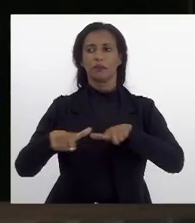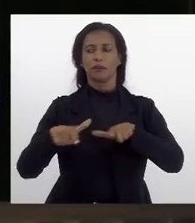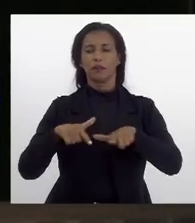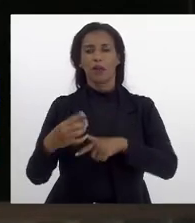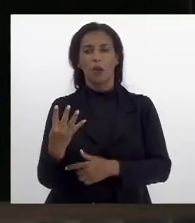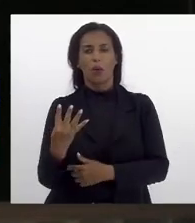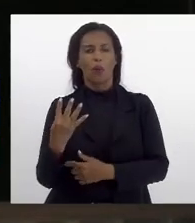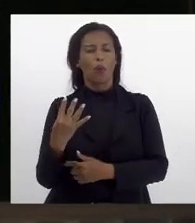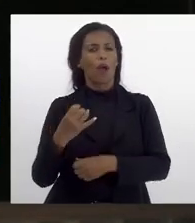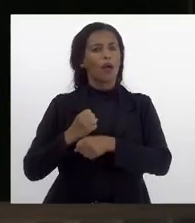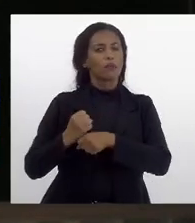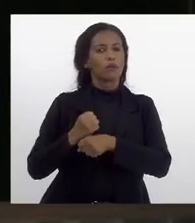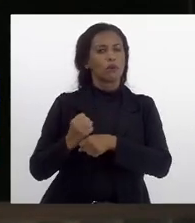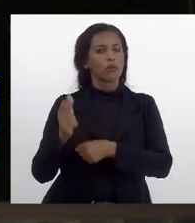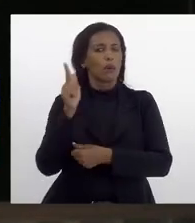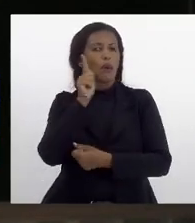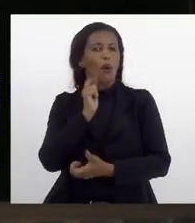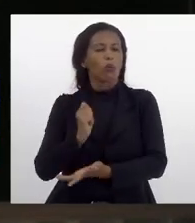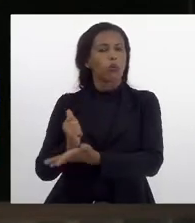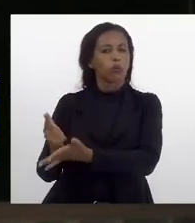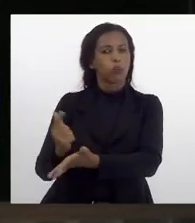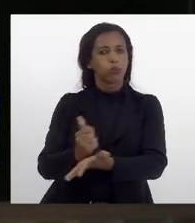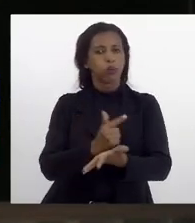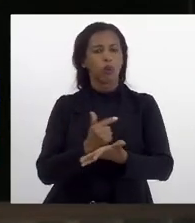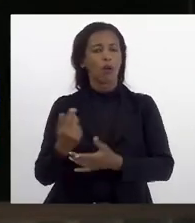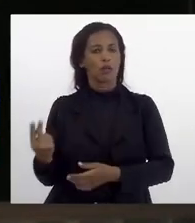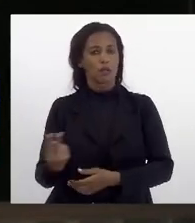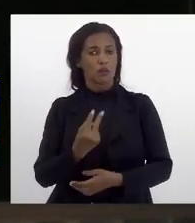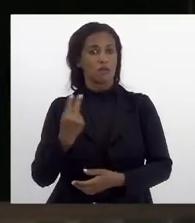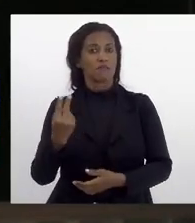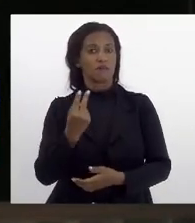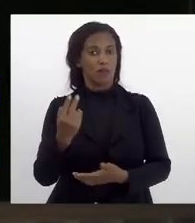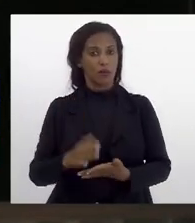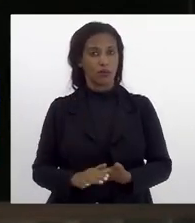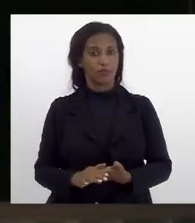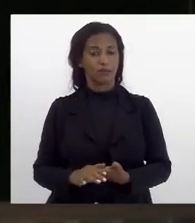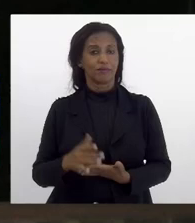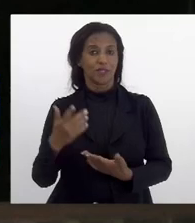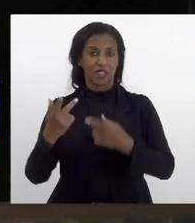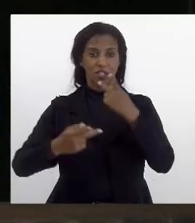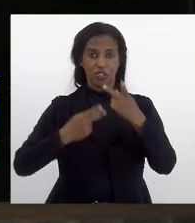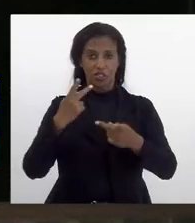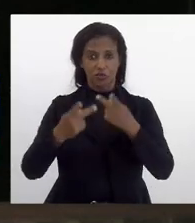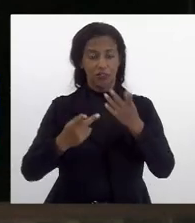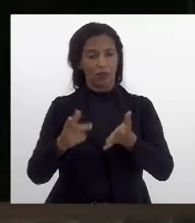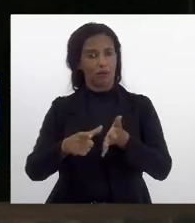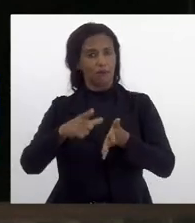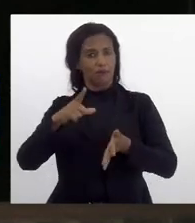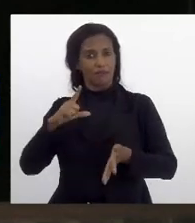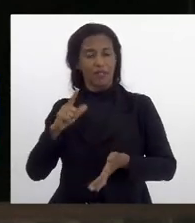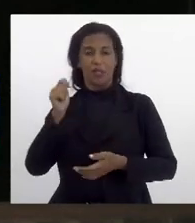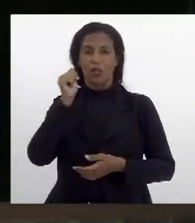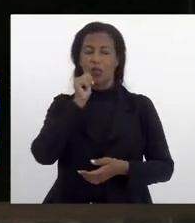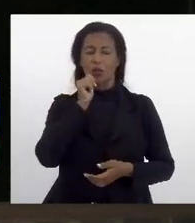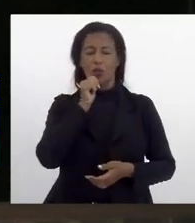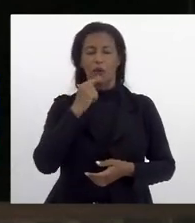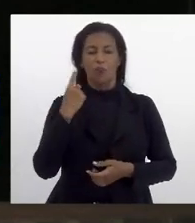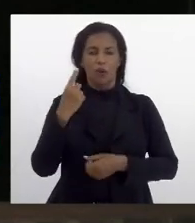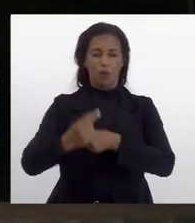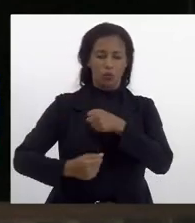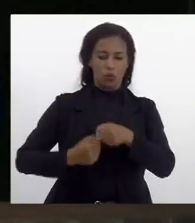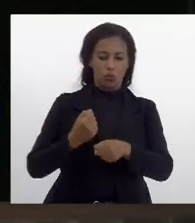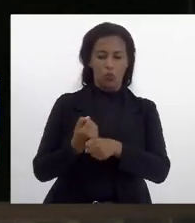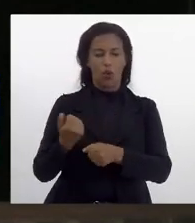4 anos só para custear esse valor que a gente falou anteriormente que uma mulher anualmente